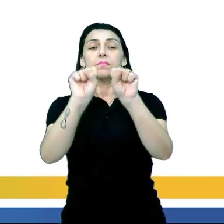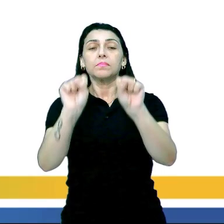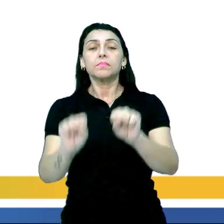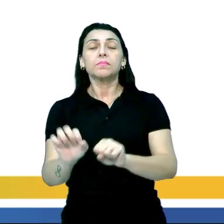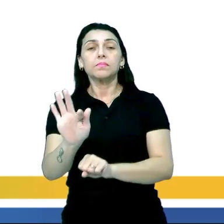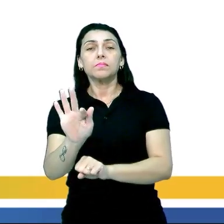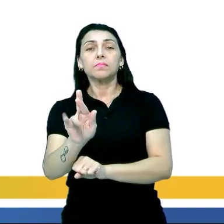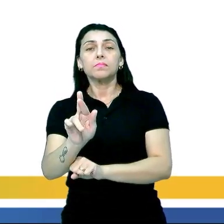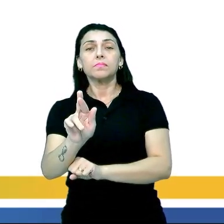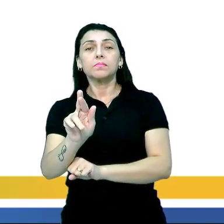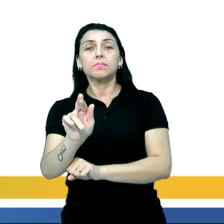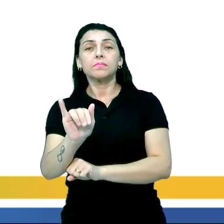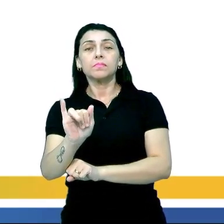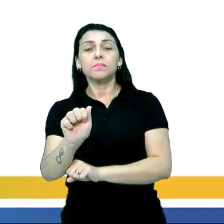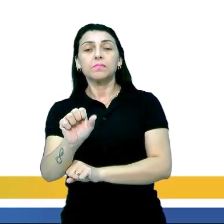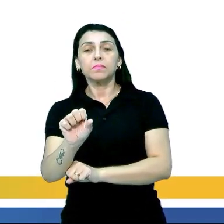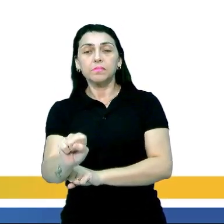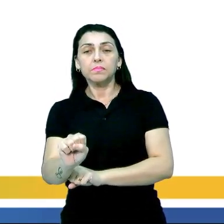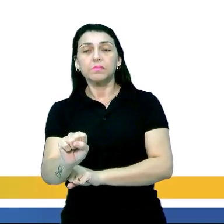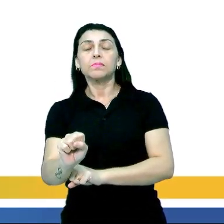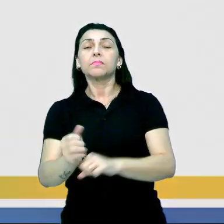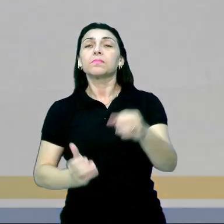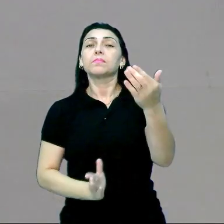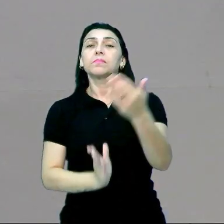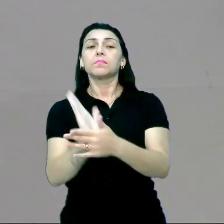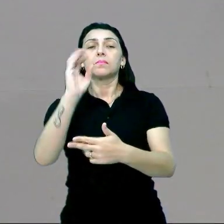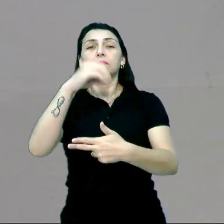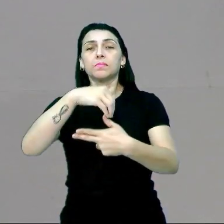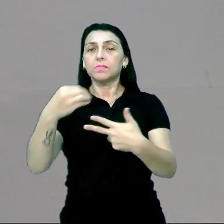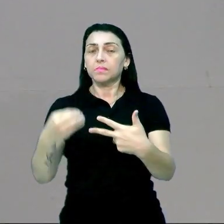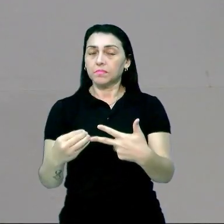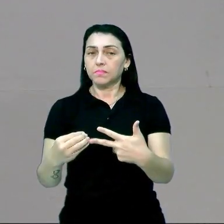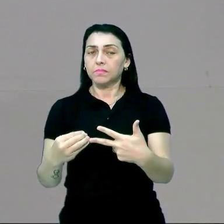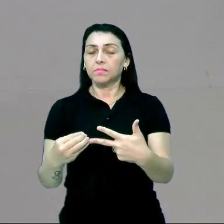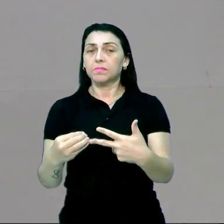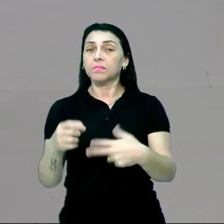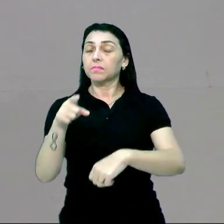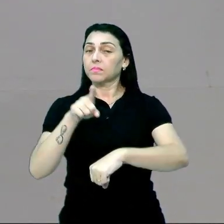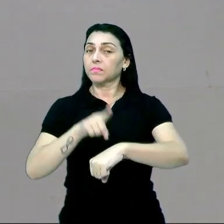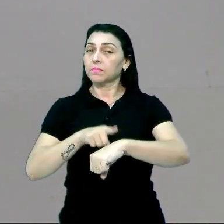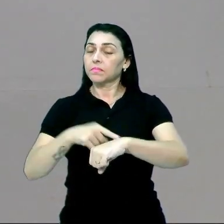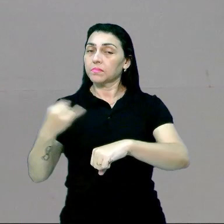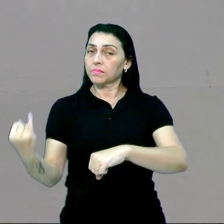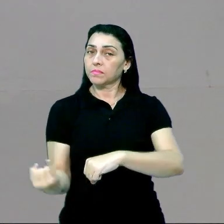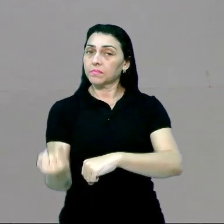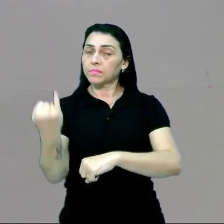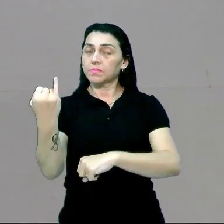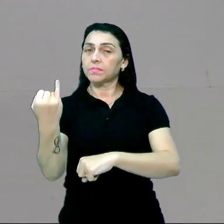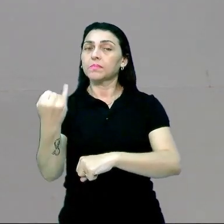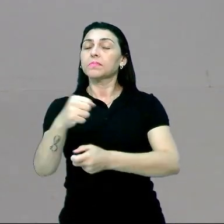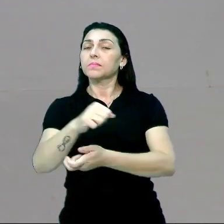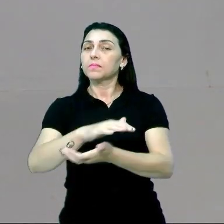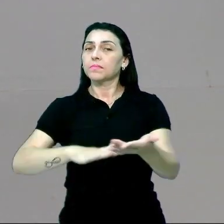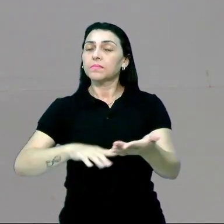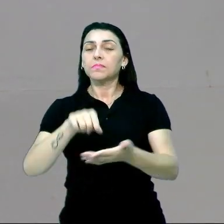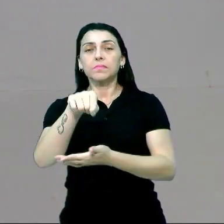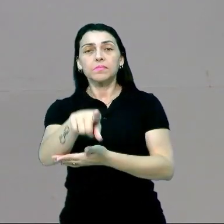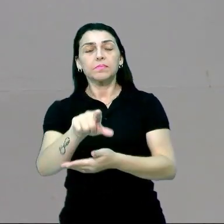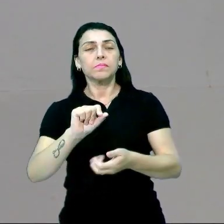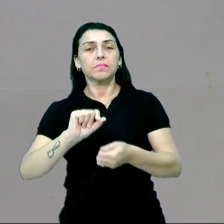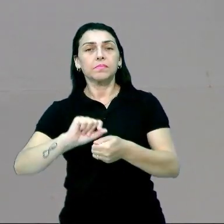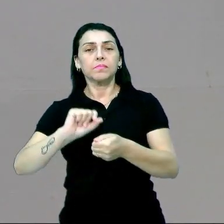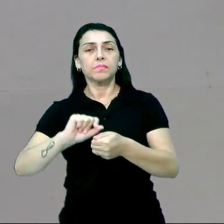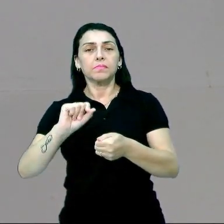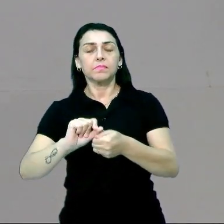vocês estão visualizando em tela e é muito importante que no momento do nosso exercitando você